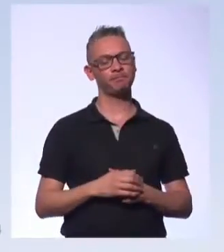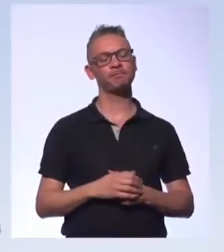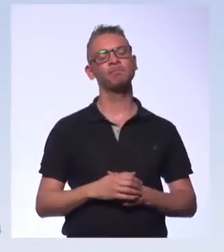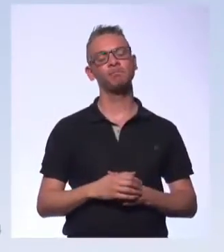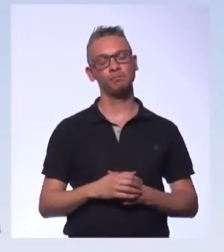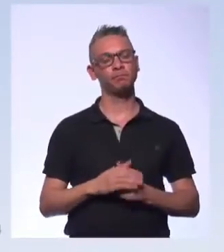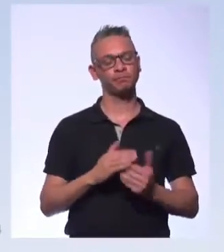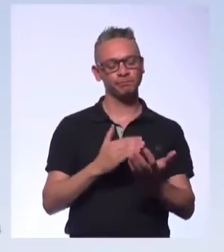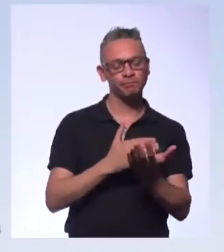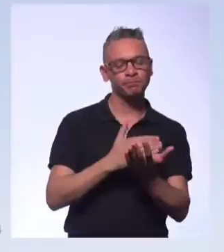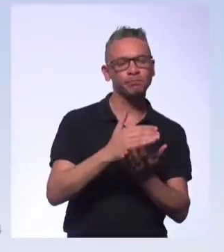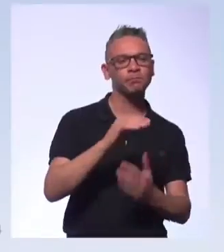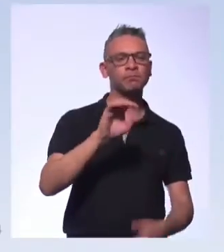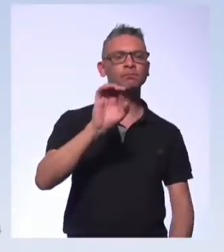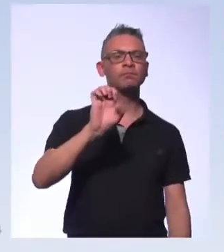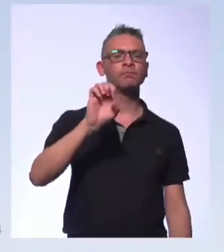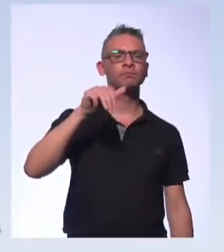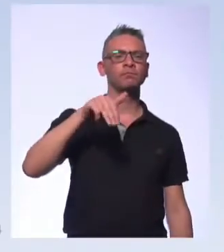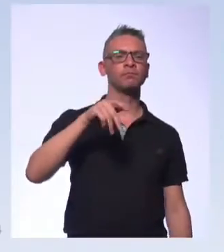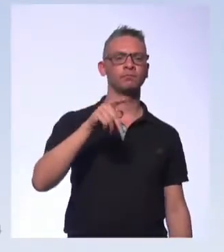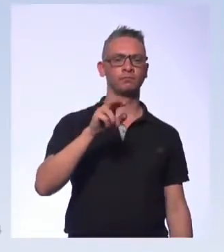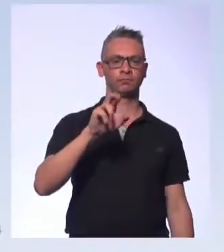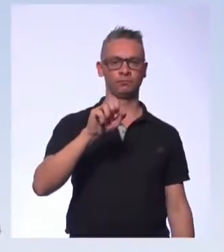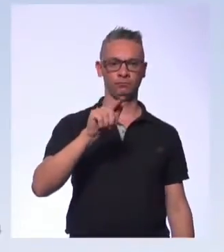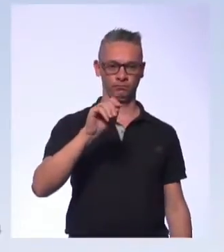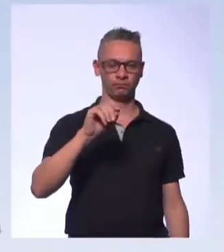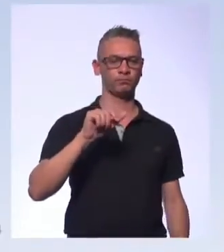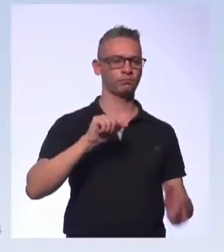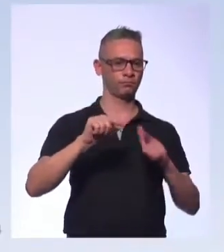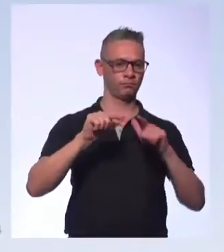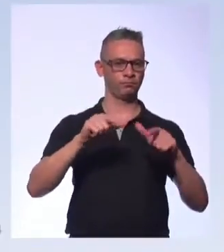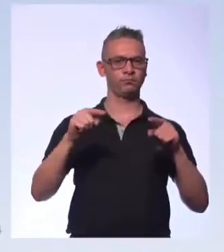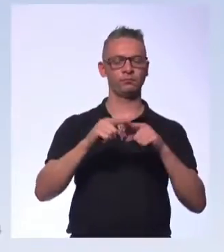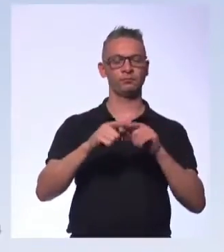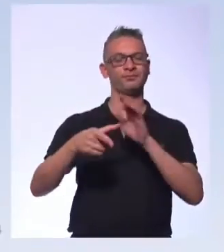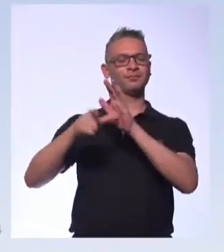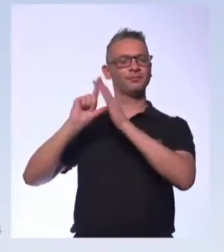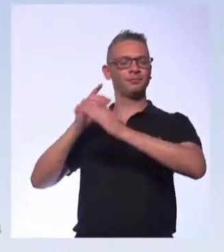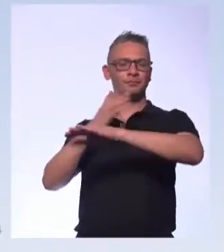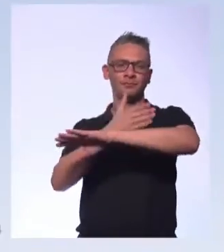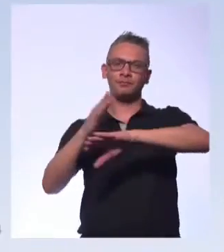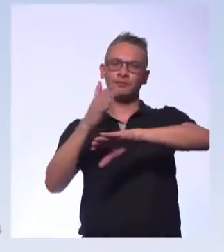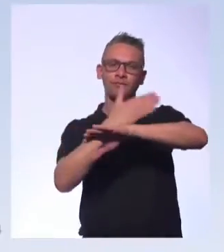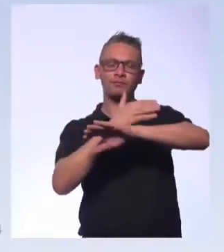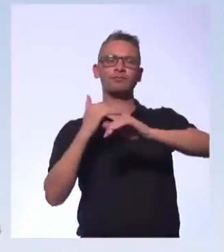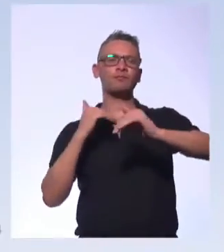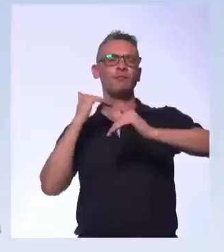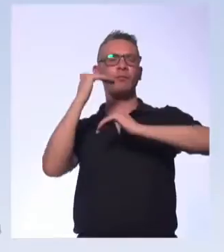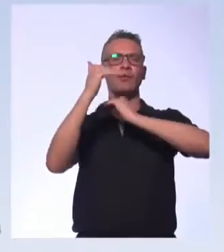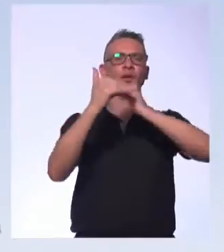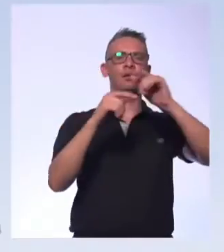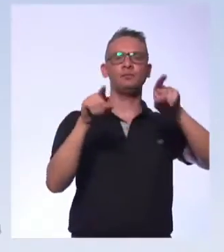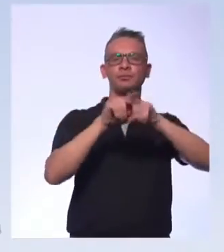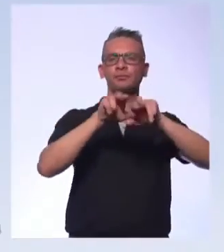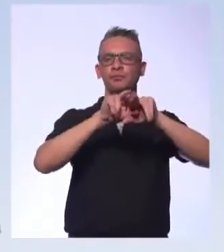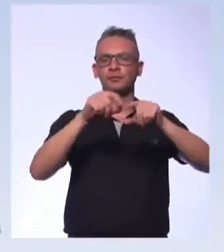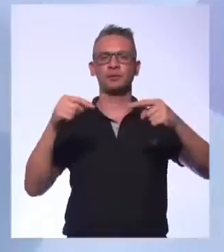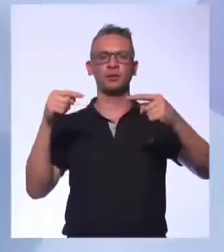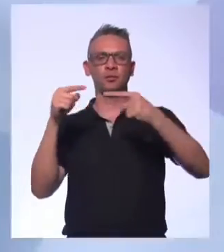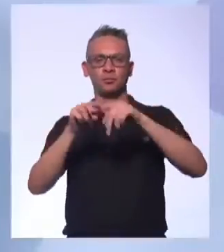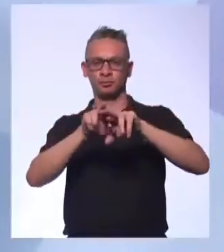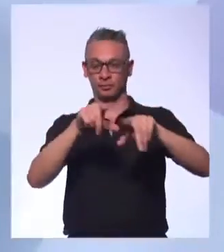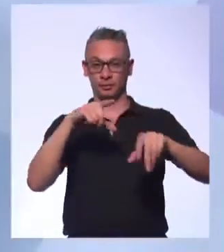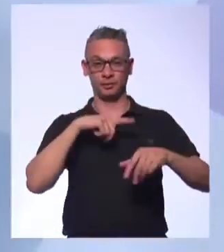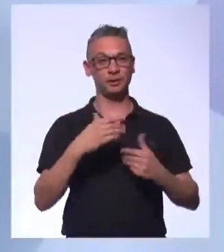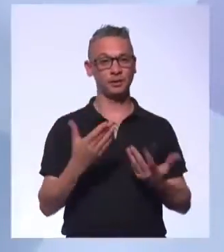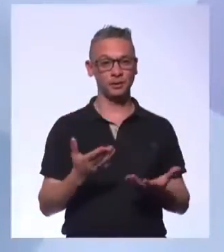emprego na nossa profissão, lá atrás, quando a gente é estagiário e tudo, a gente tá desenvolvendo as nossas competências.